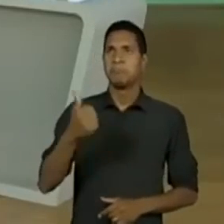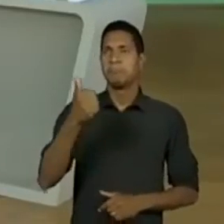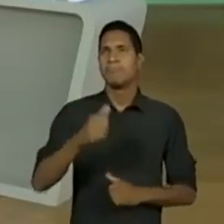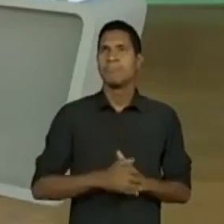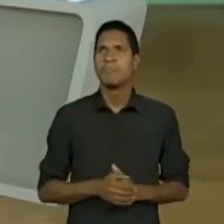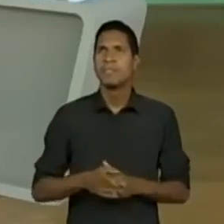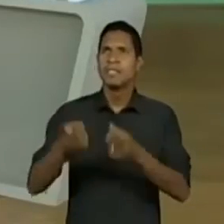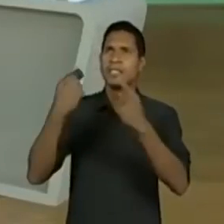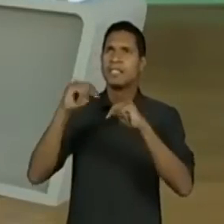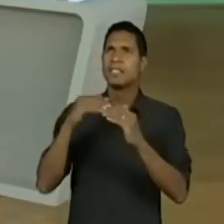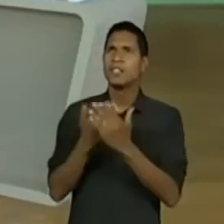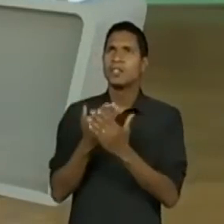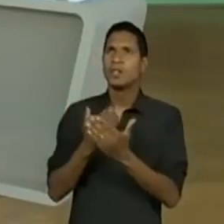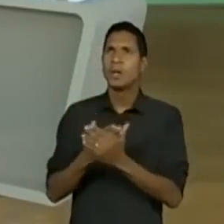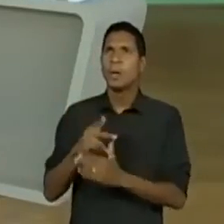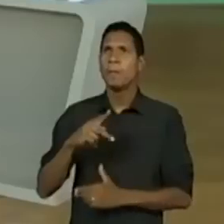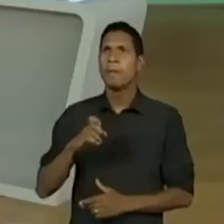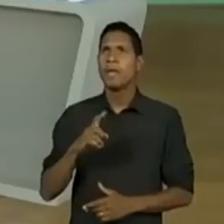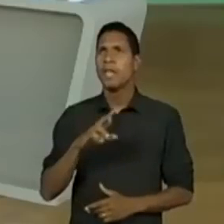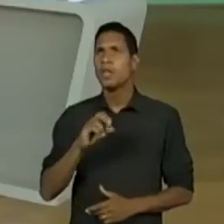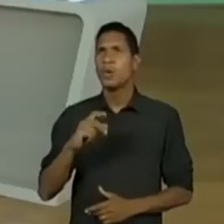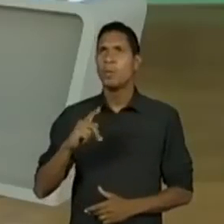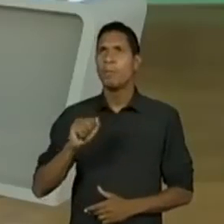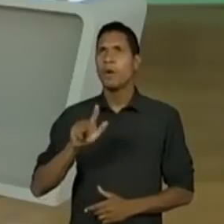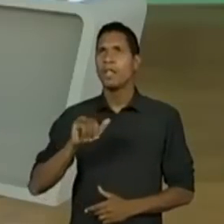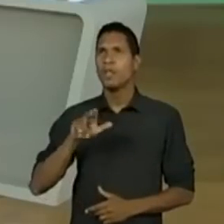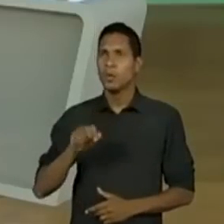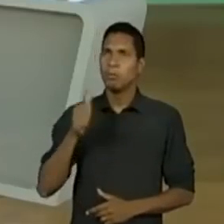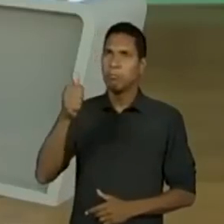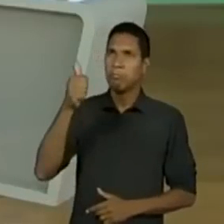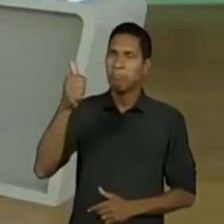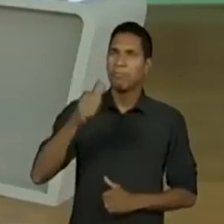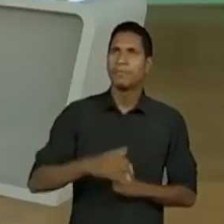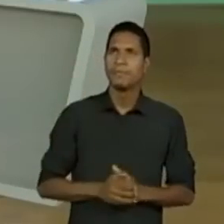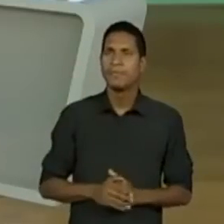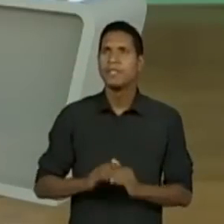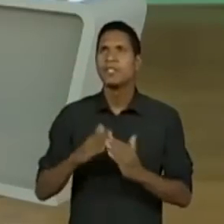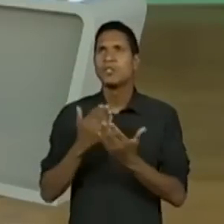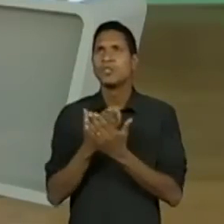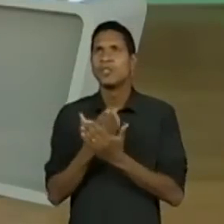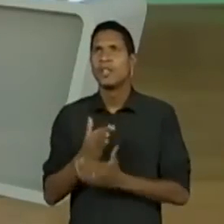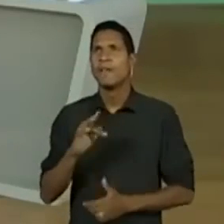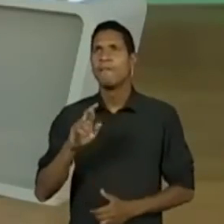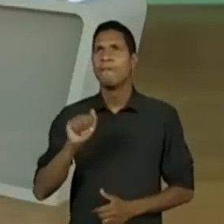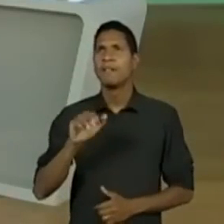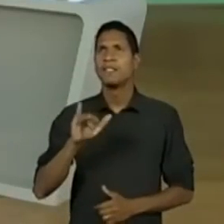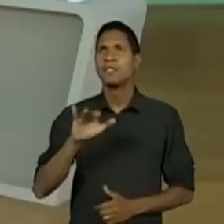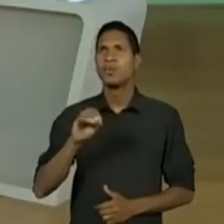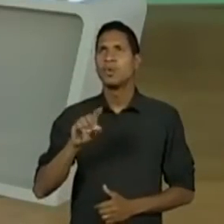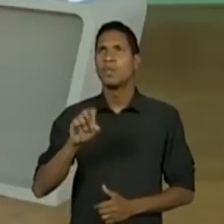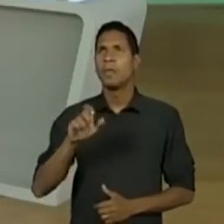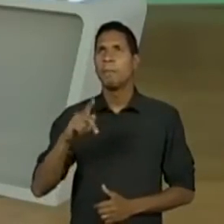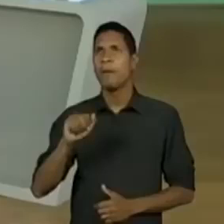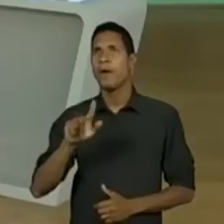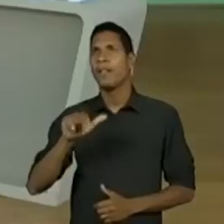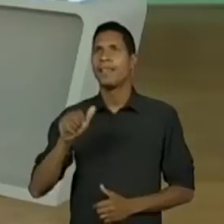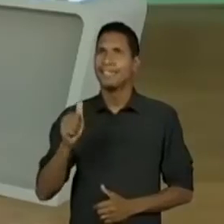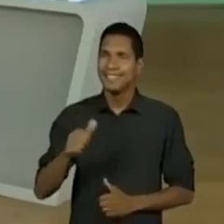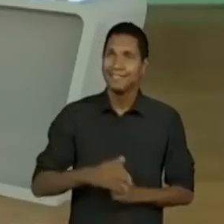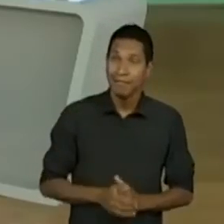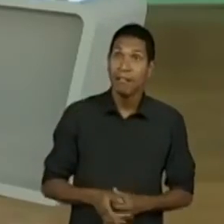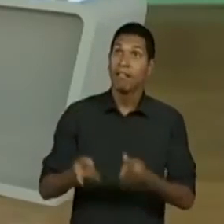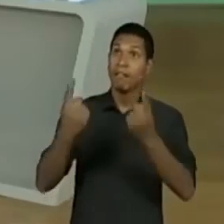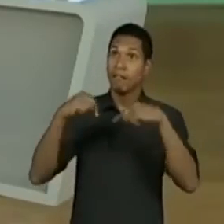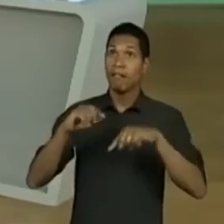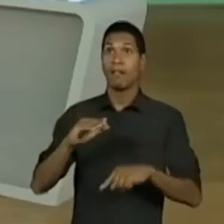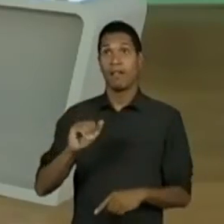Escola Estadual Alfredo Paulino, legal. Escola Francisco de Paula, Caetano de